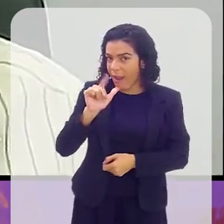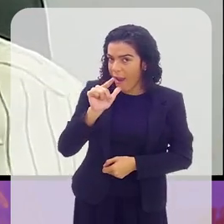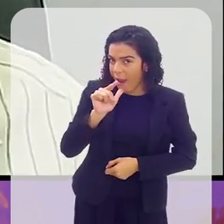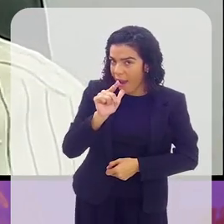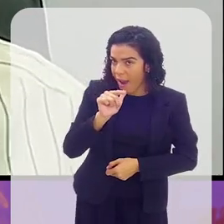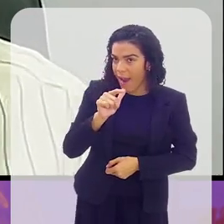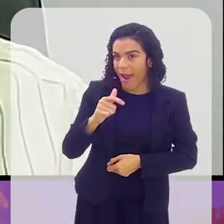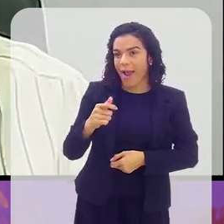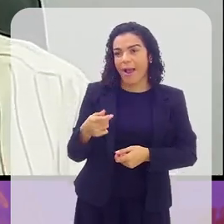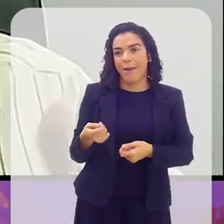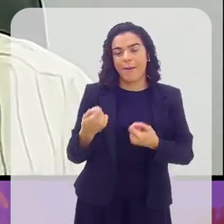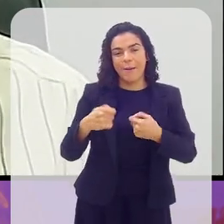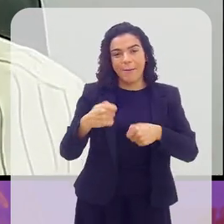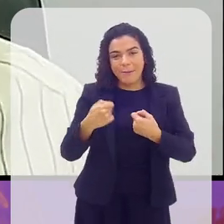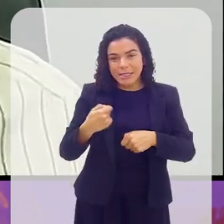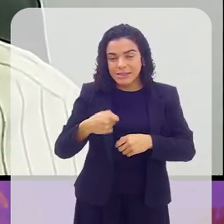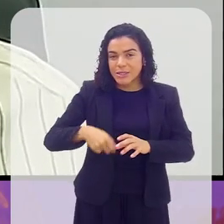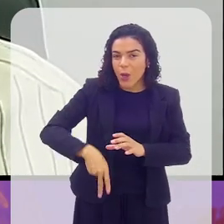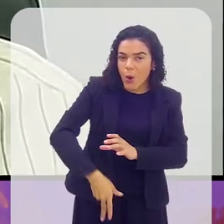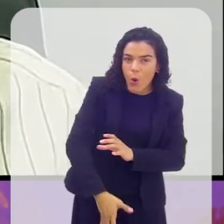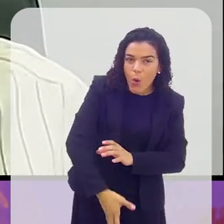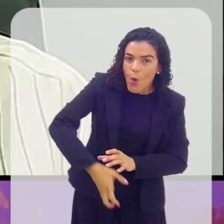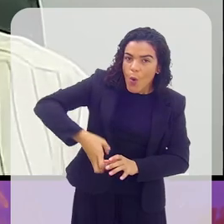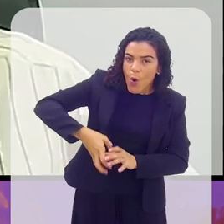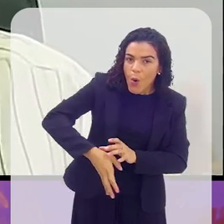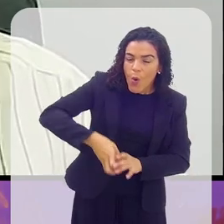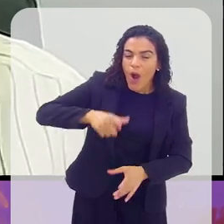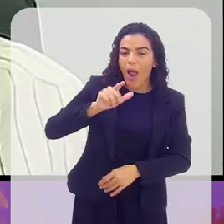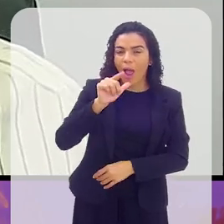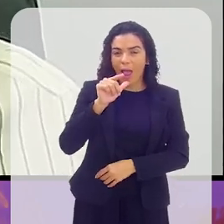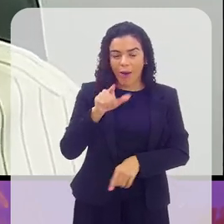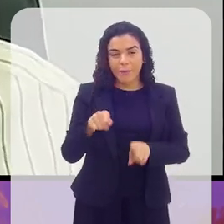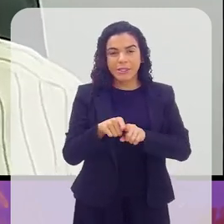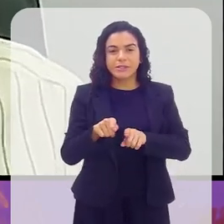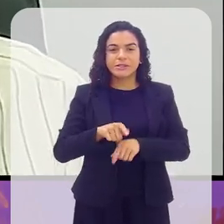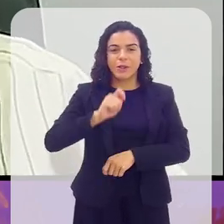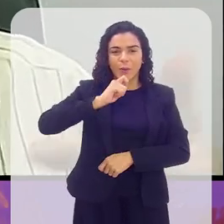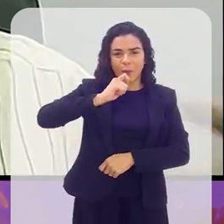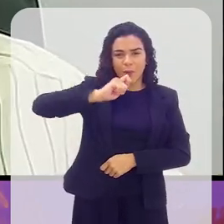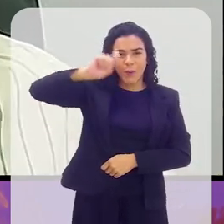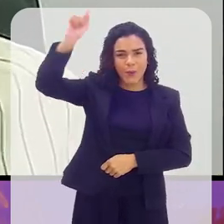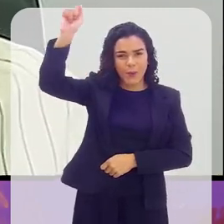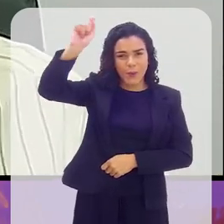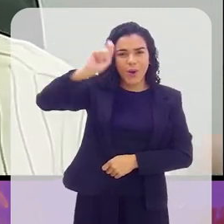tem que ter água, tem que ter poço artesiano, você tem que ter juízes